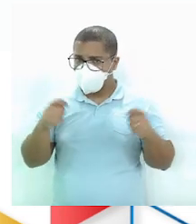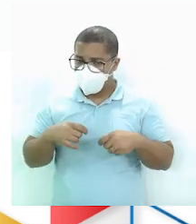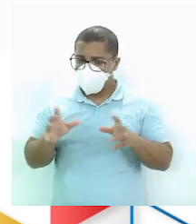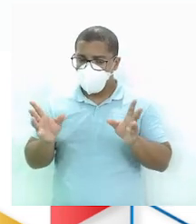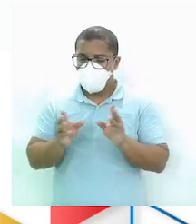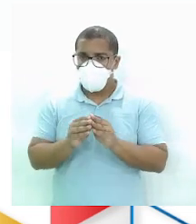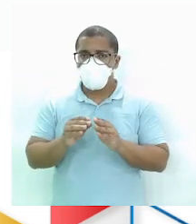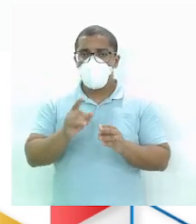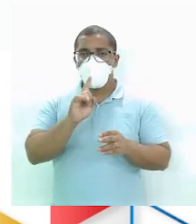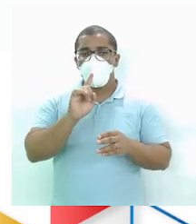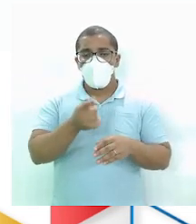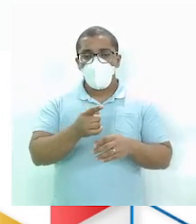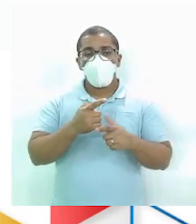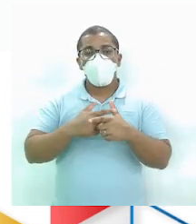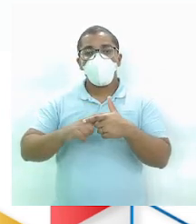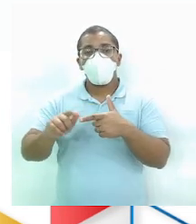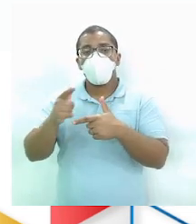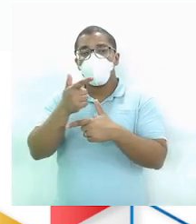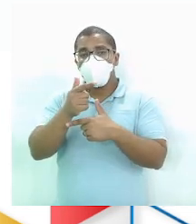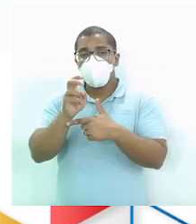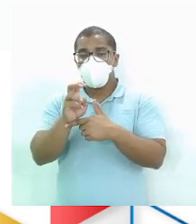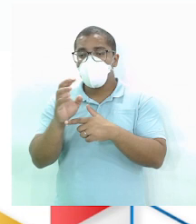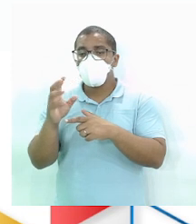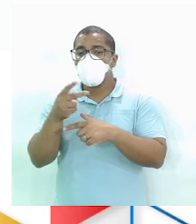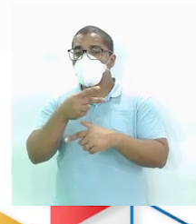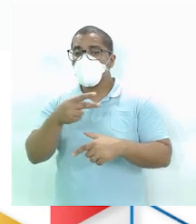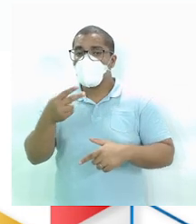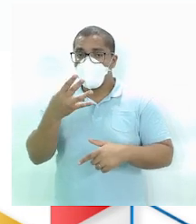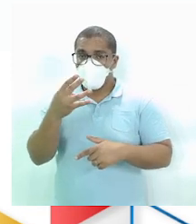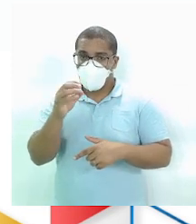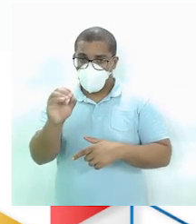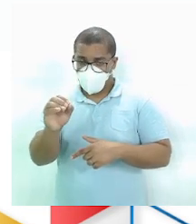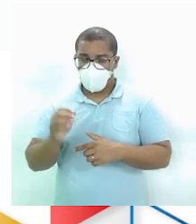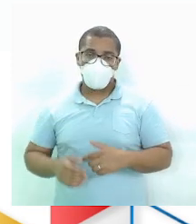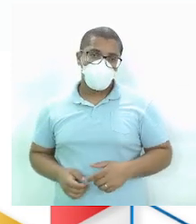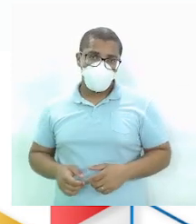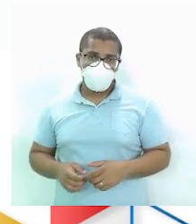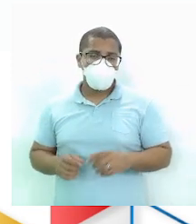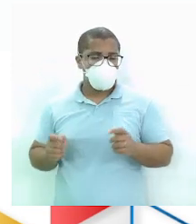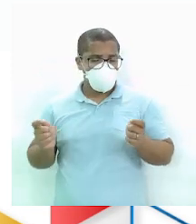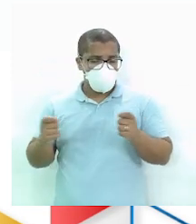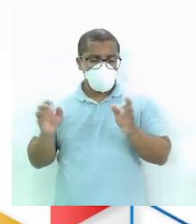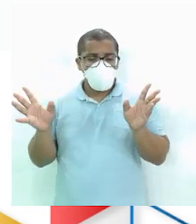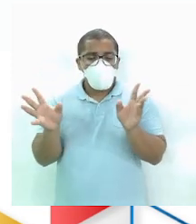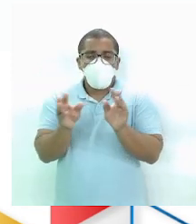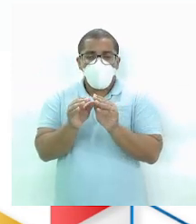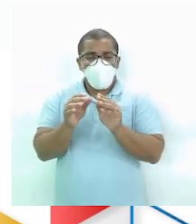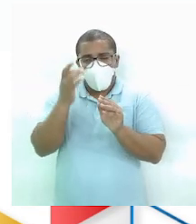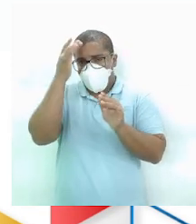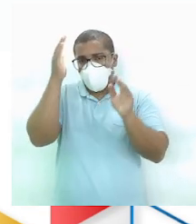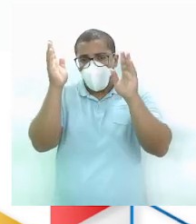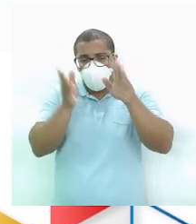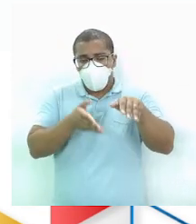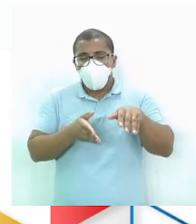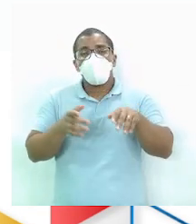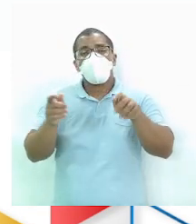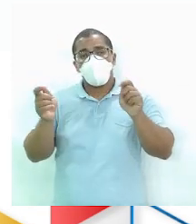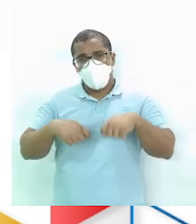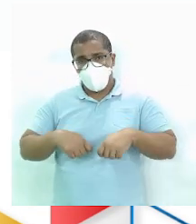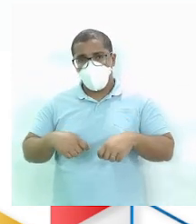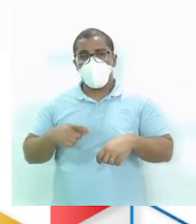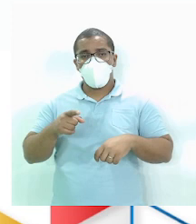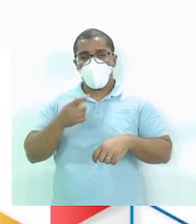dividir mil por 25 Que dá 40 Você pode fazer isso Simplifica que é mais fácil 40 vezes 8